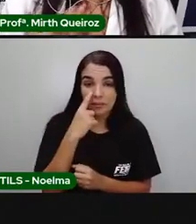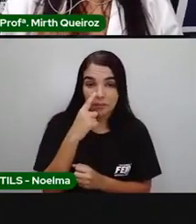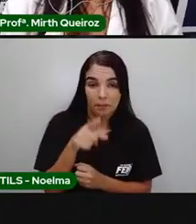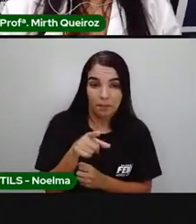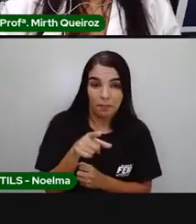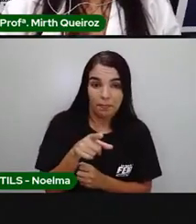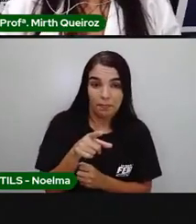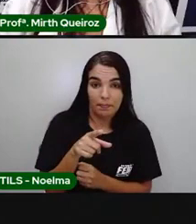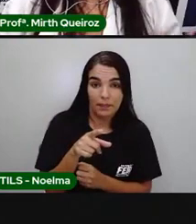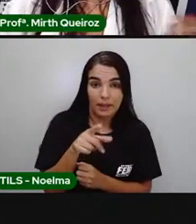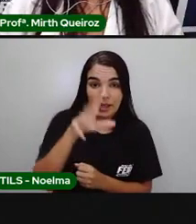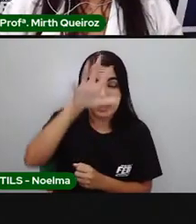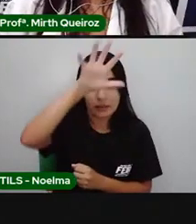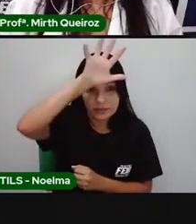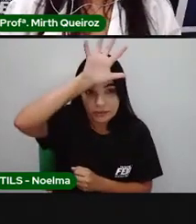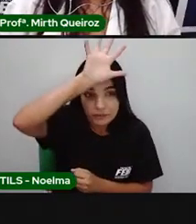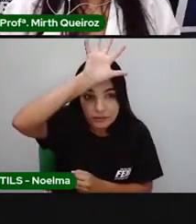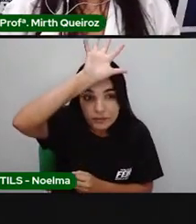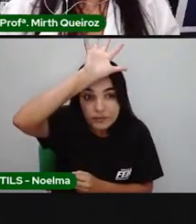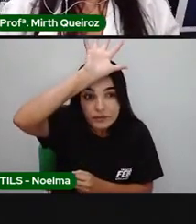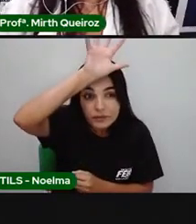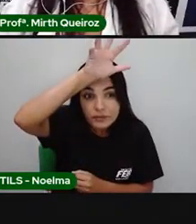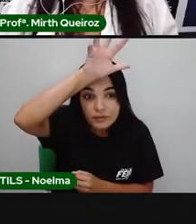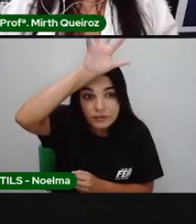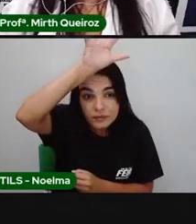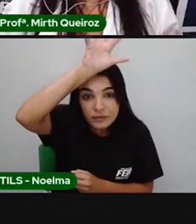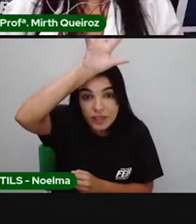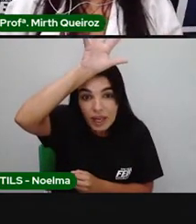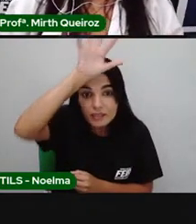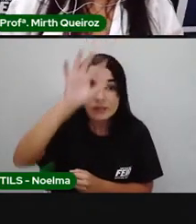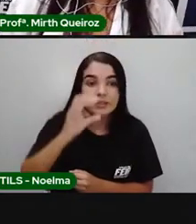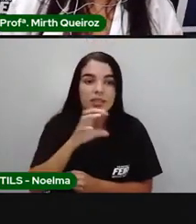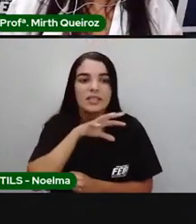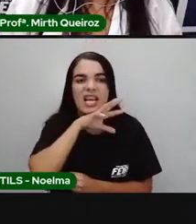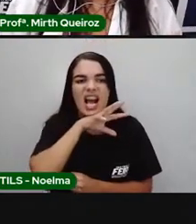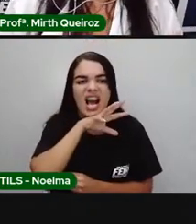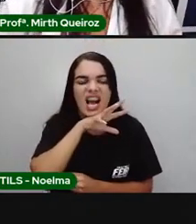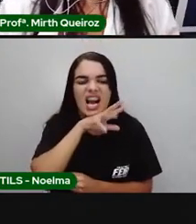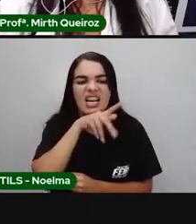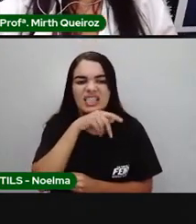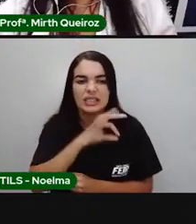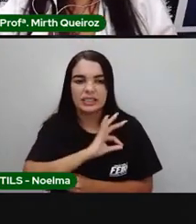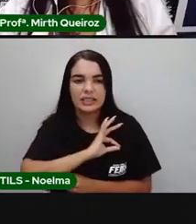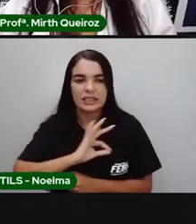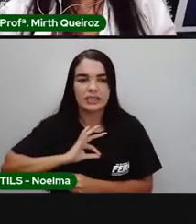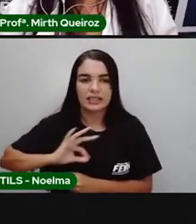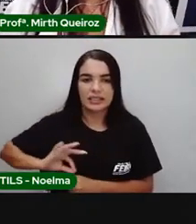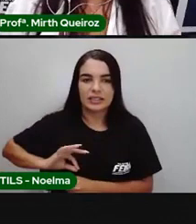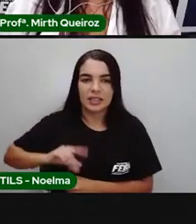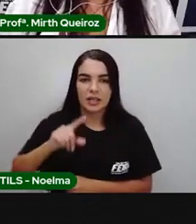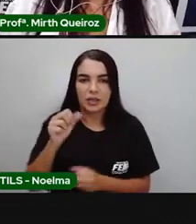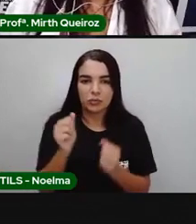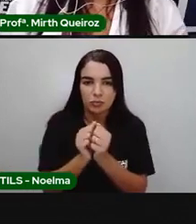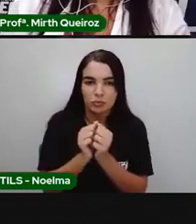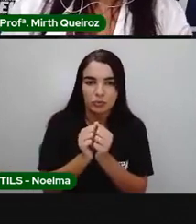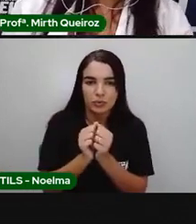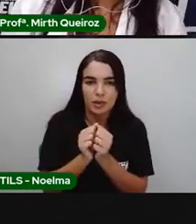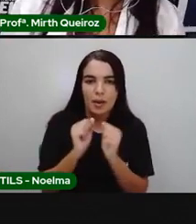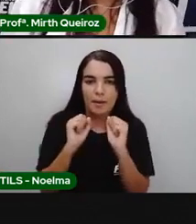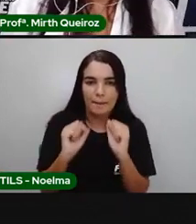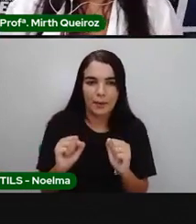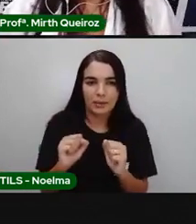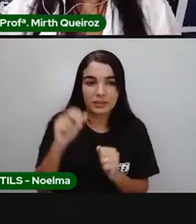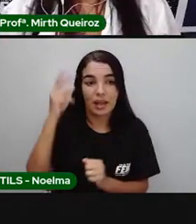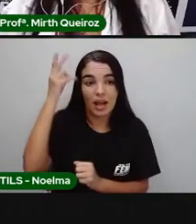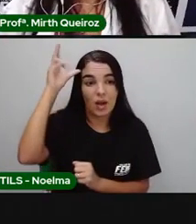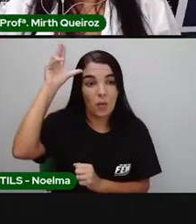aí viados e onças pintadas. As onças pintadas se alimentam de viados, né? Nós podemos ter leões aí também, nós podemos ter